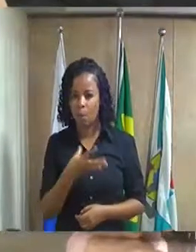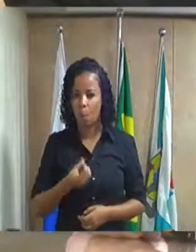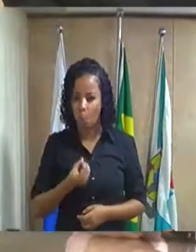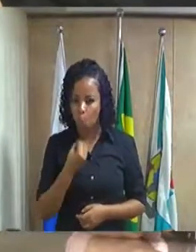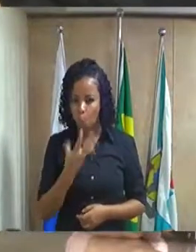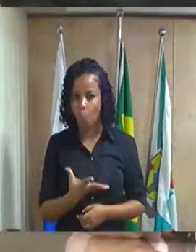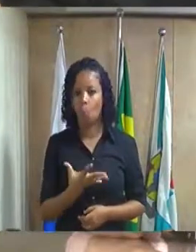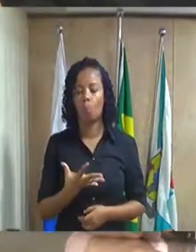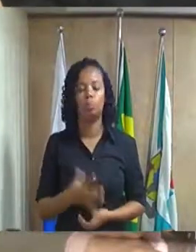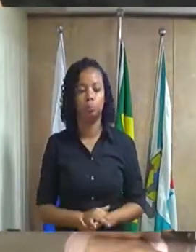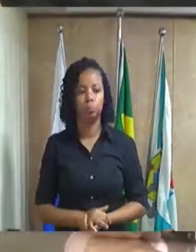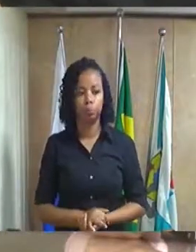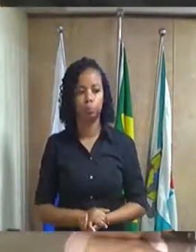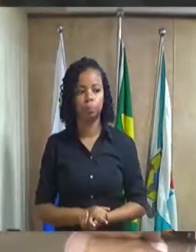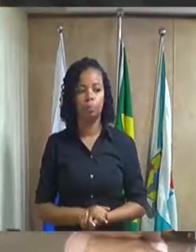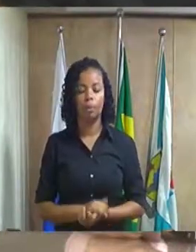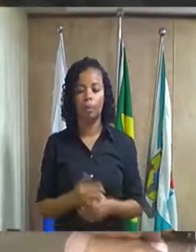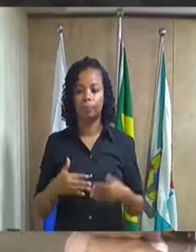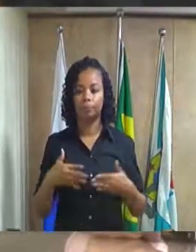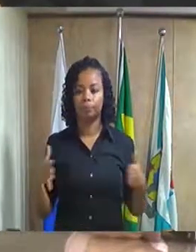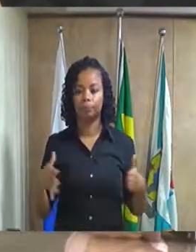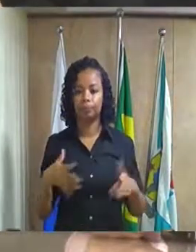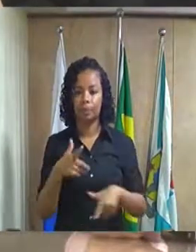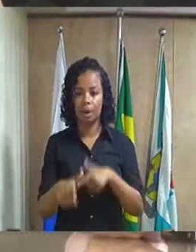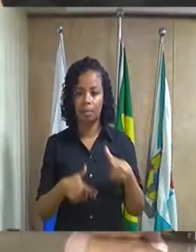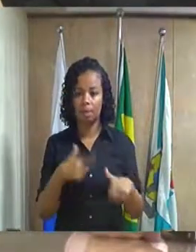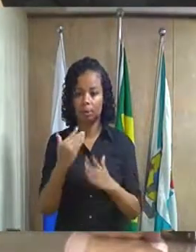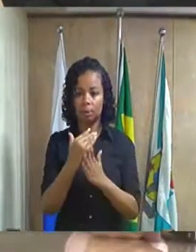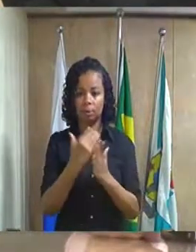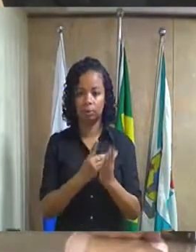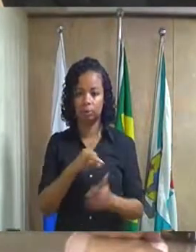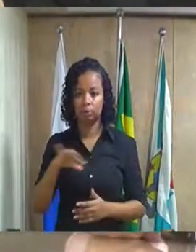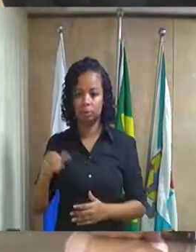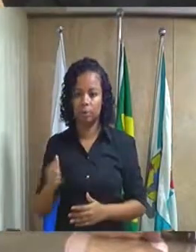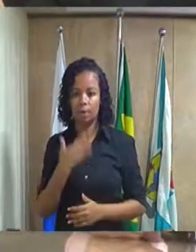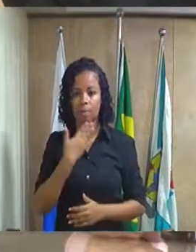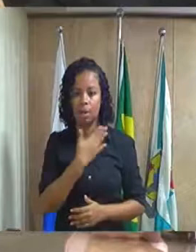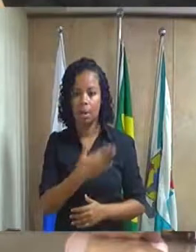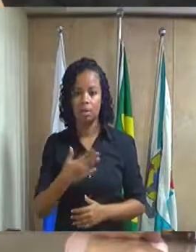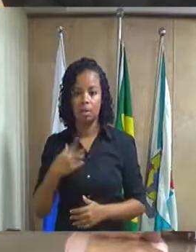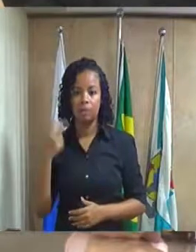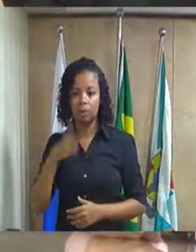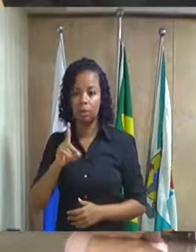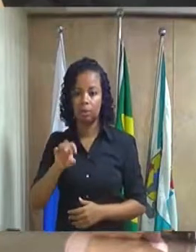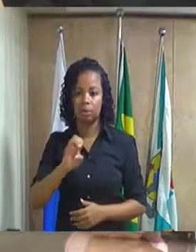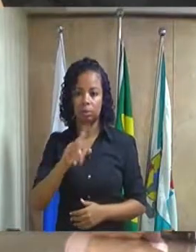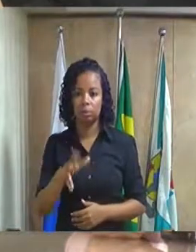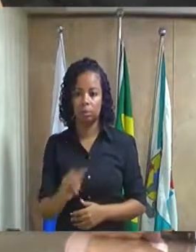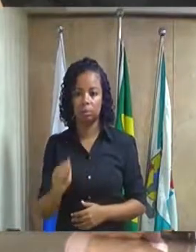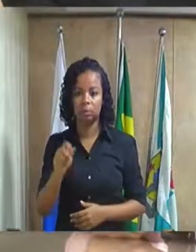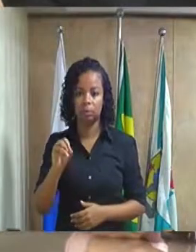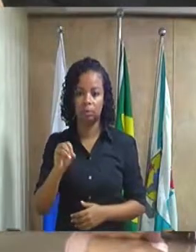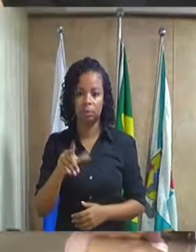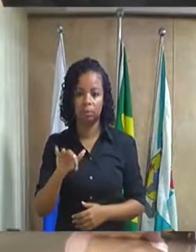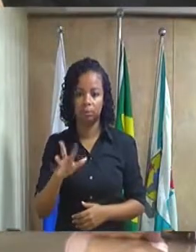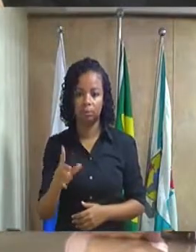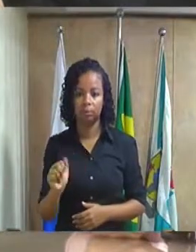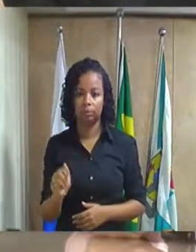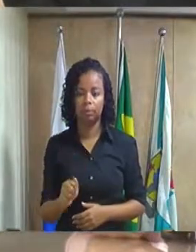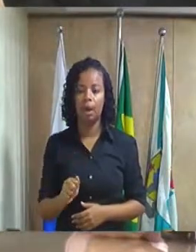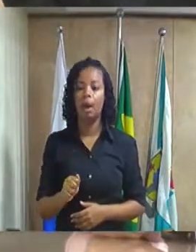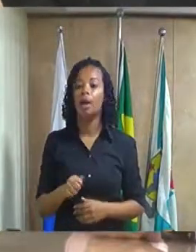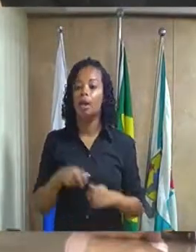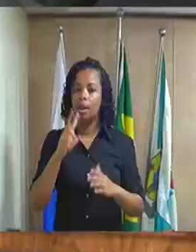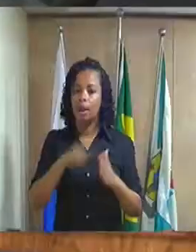dou por aberto dos trabalhos na ordem do dia peço a vereadora Delsa de Oliveira que faça a leitura da